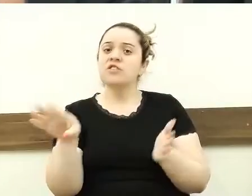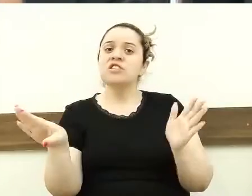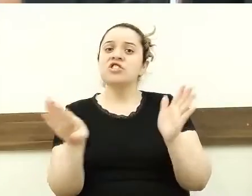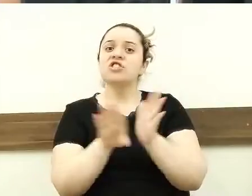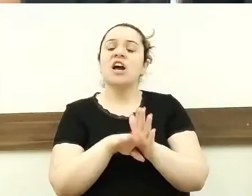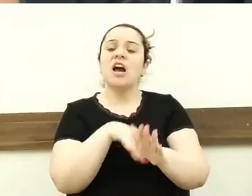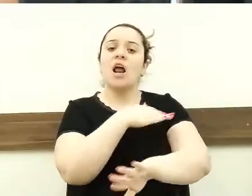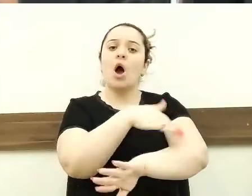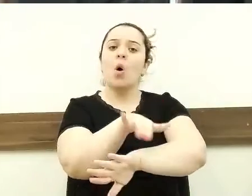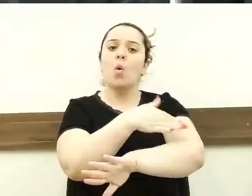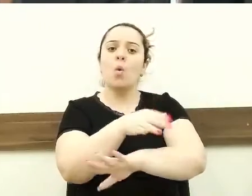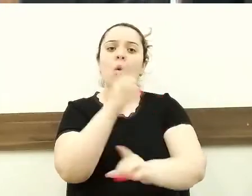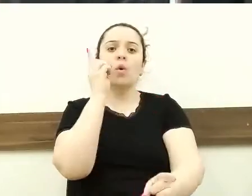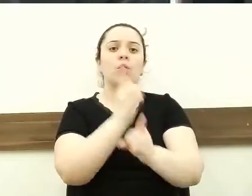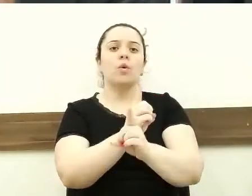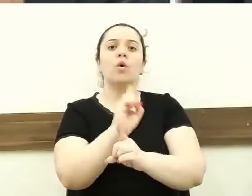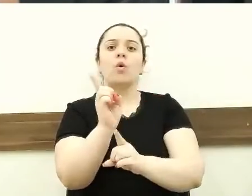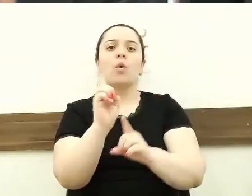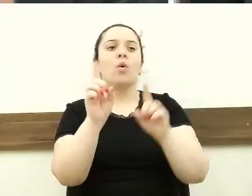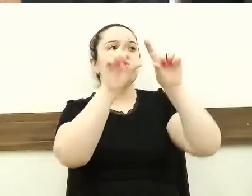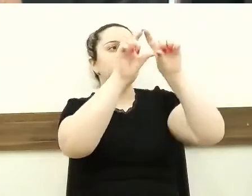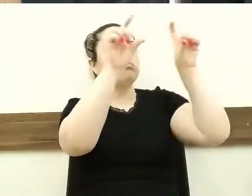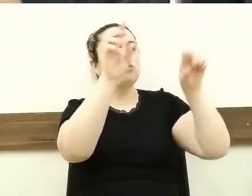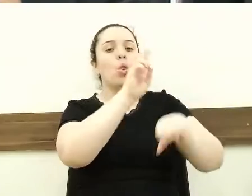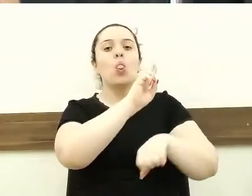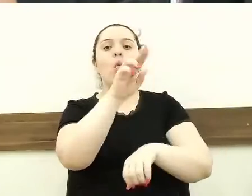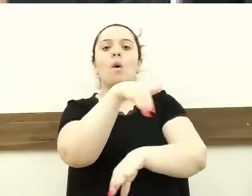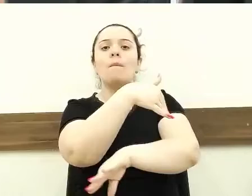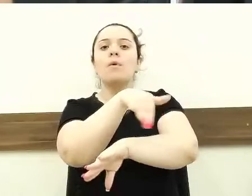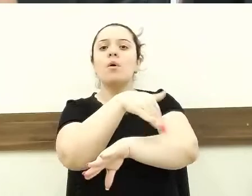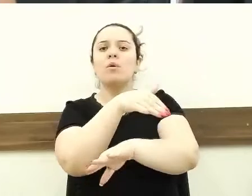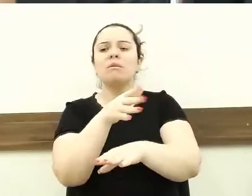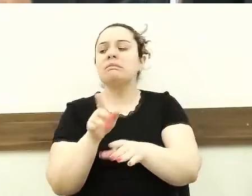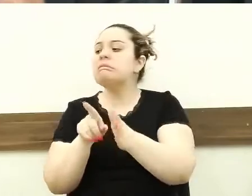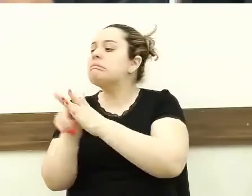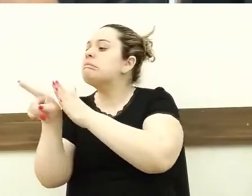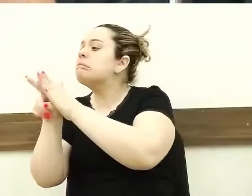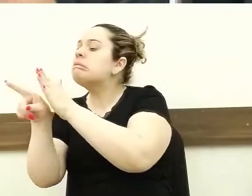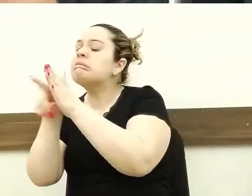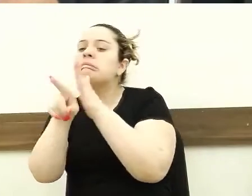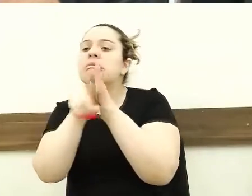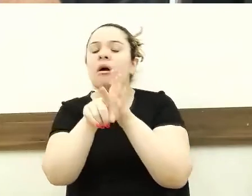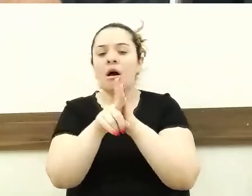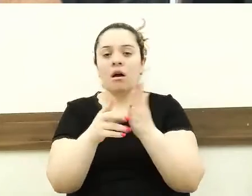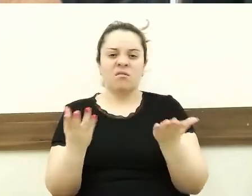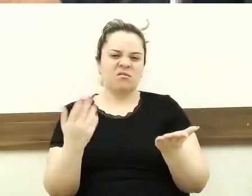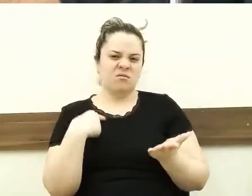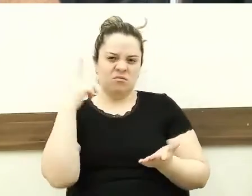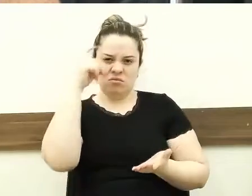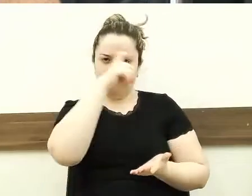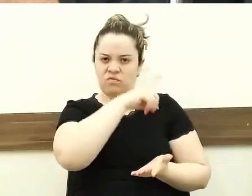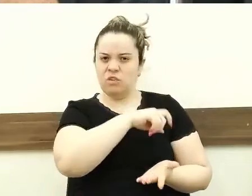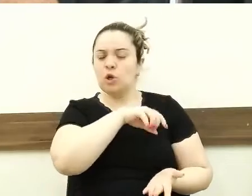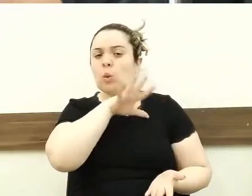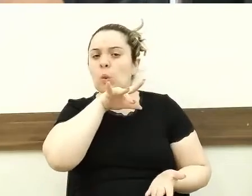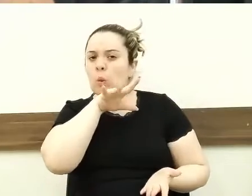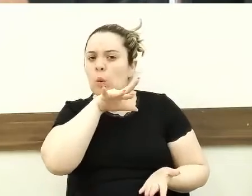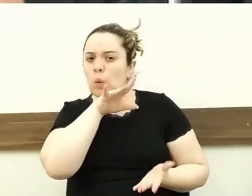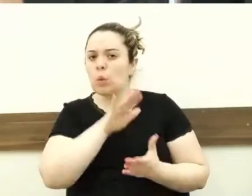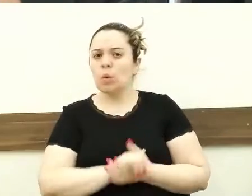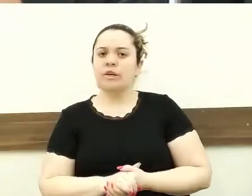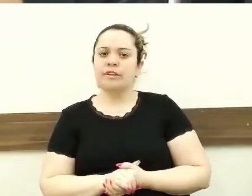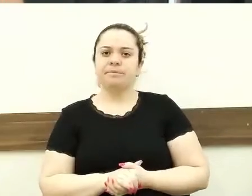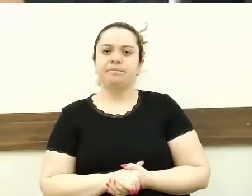identificação, você fica se batendo perguntando para os vizinhos. Então, mais uma situação. E eu